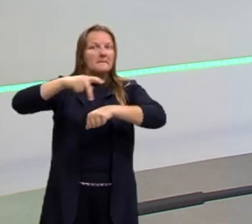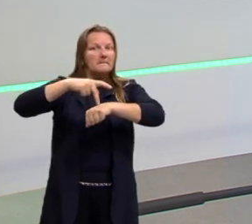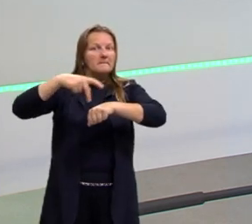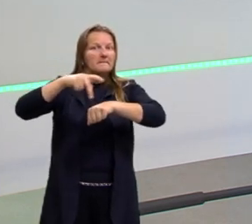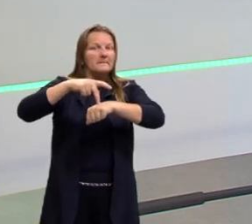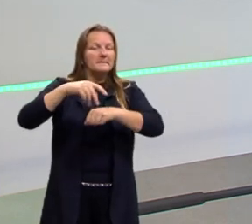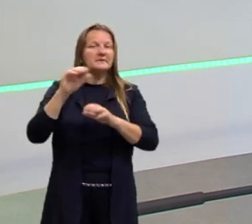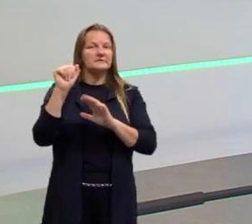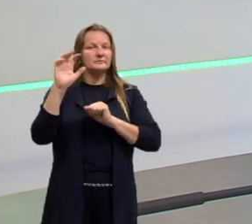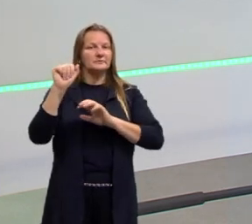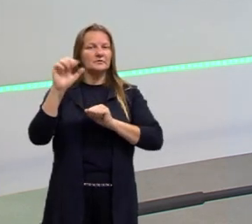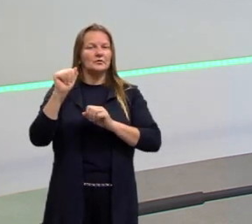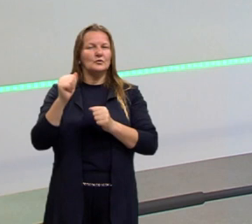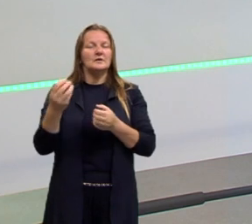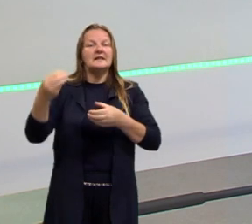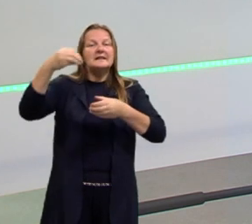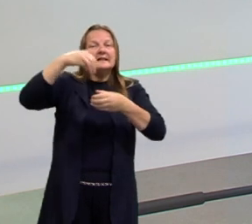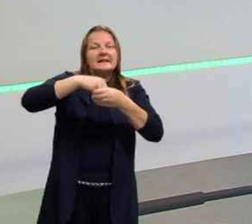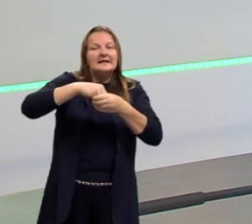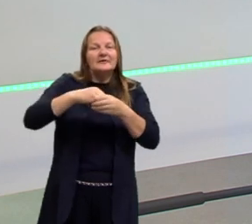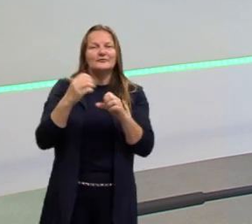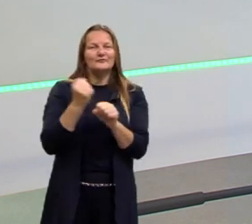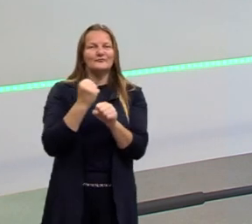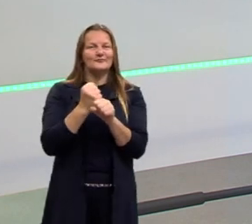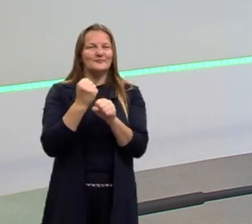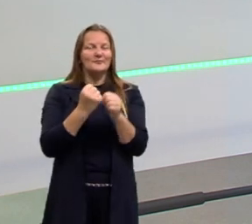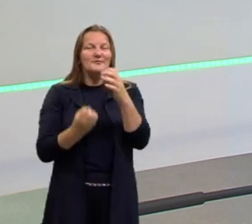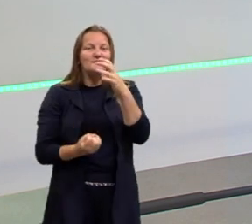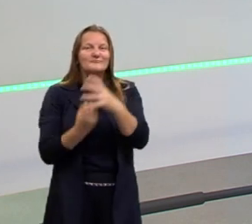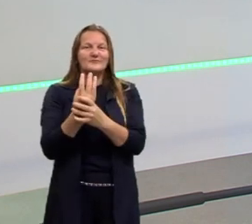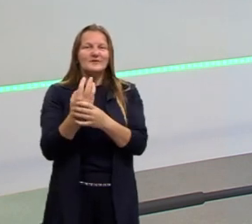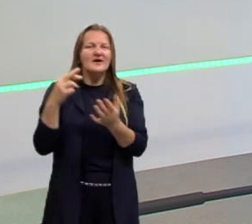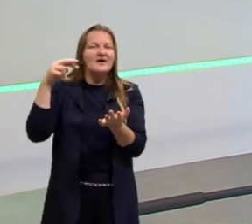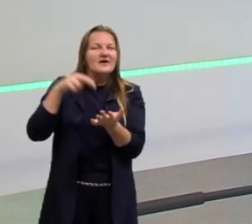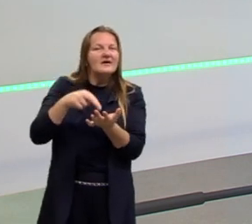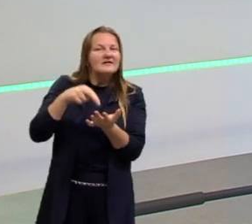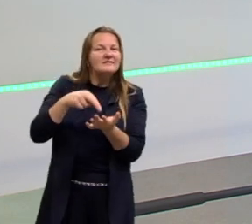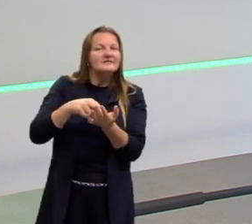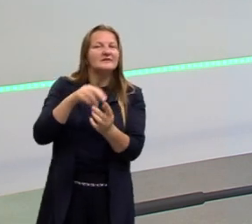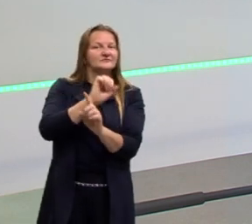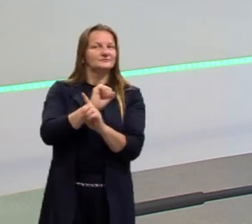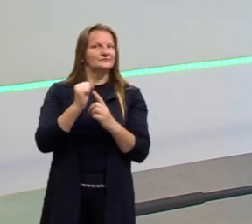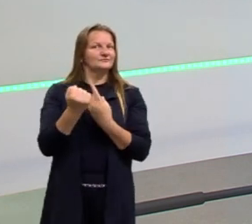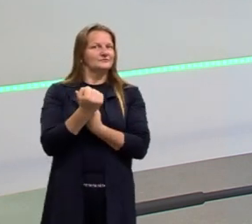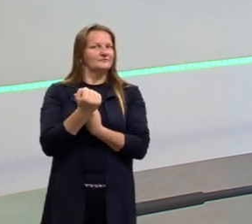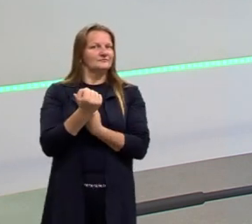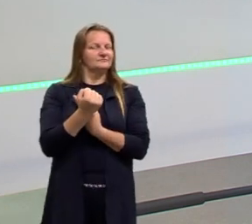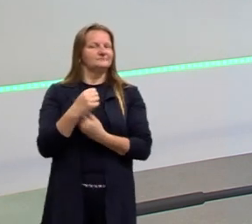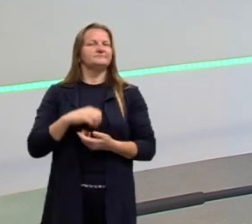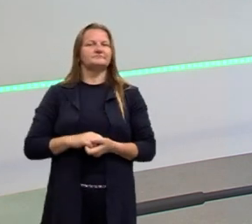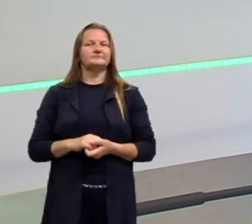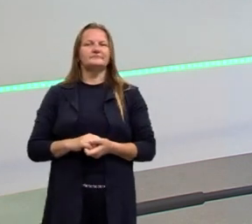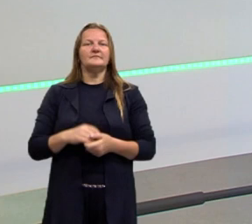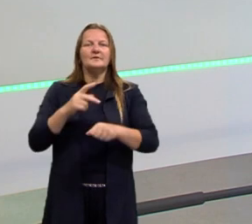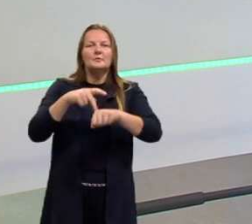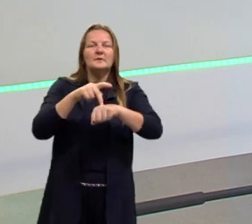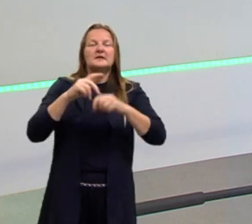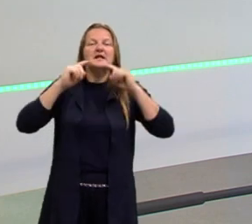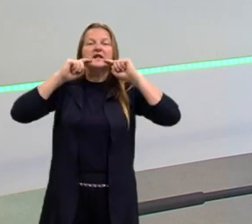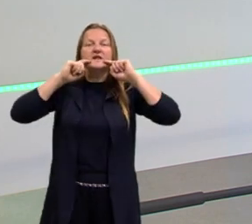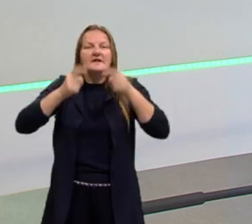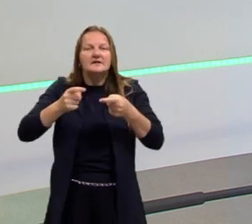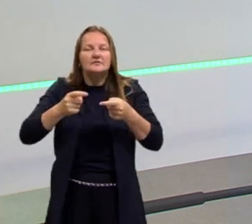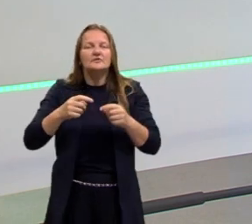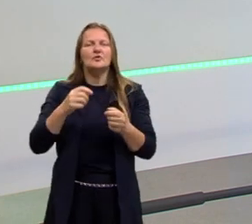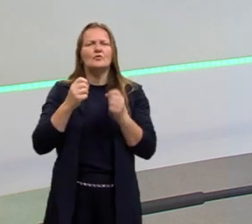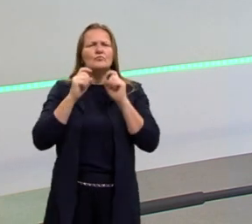gostam de trazer para dentro da sua obra a realidade dos seus países. Então, eles denunciam, eles